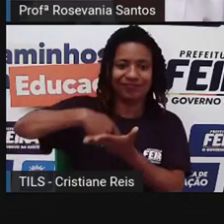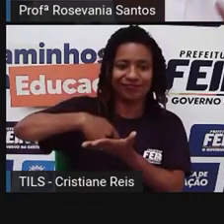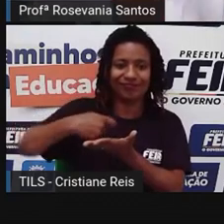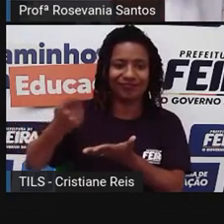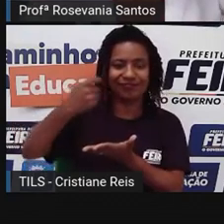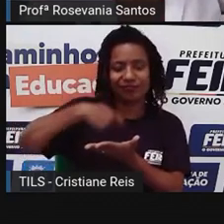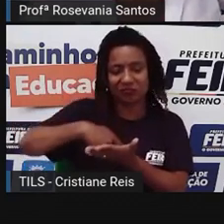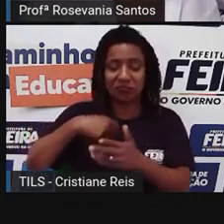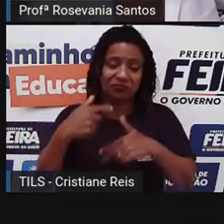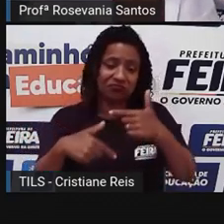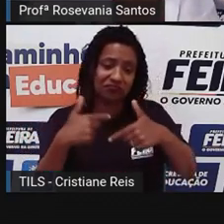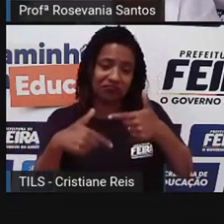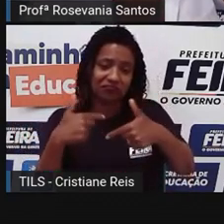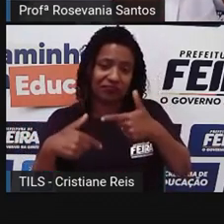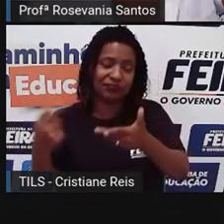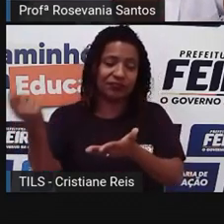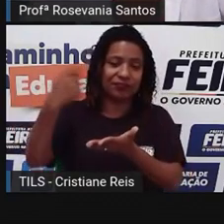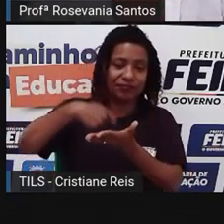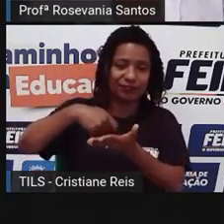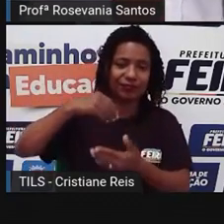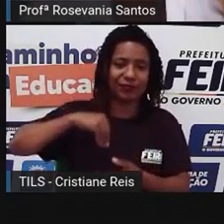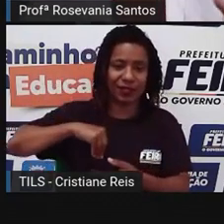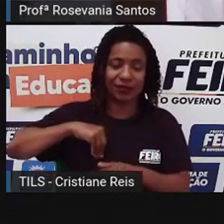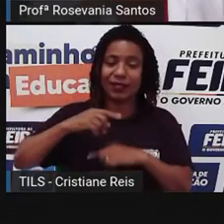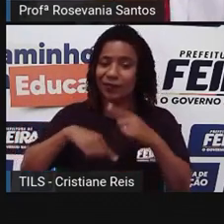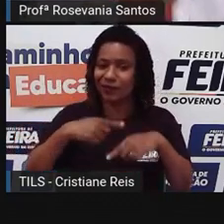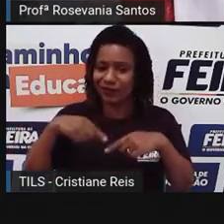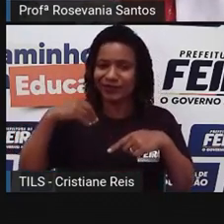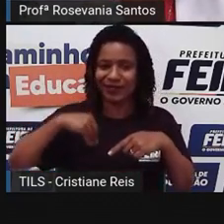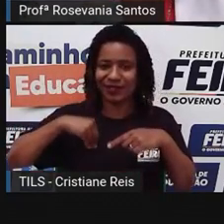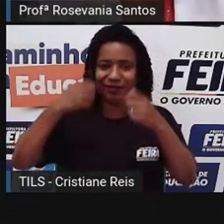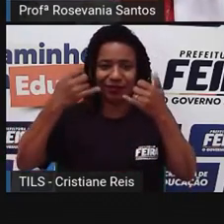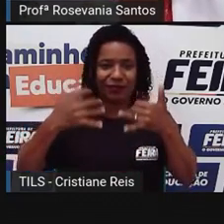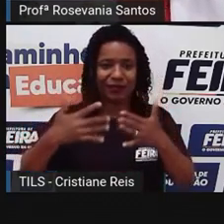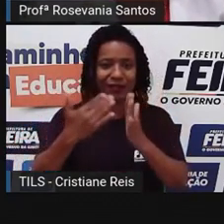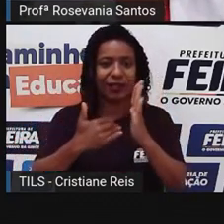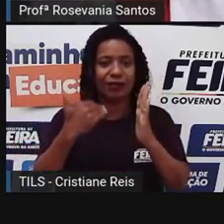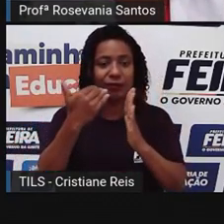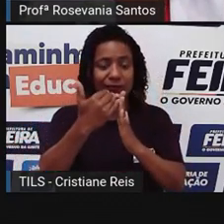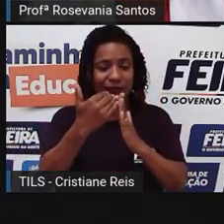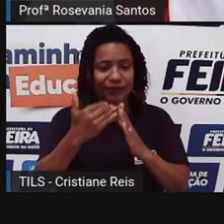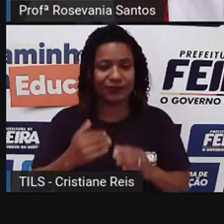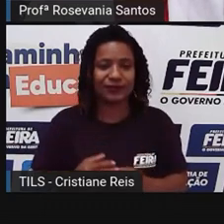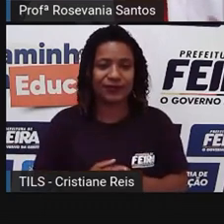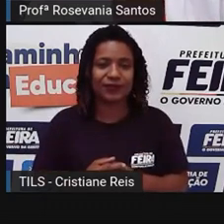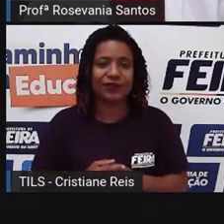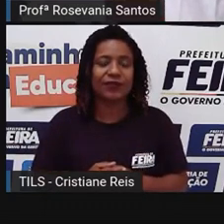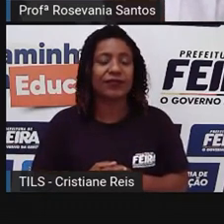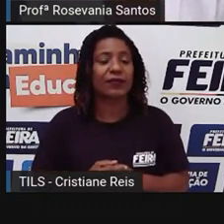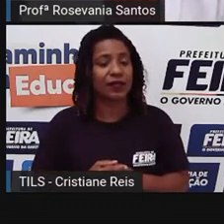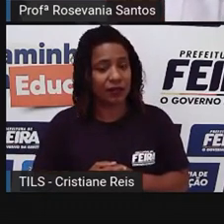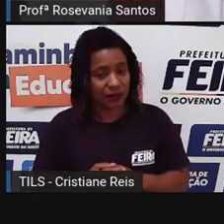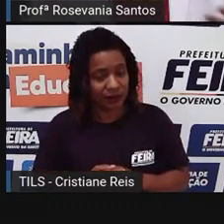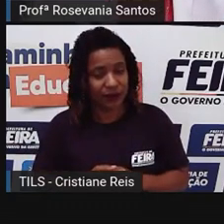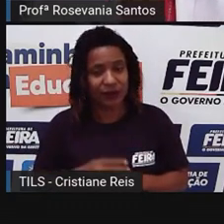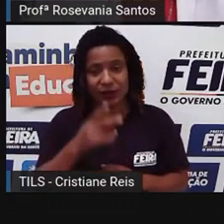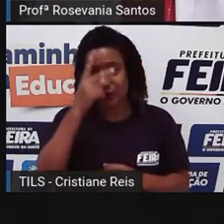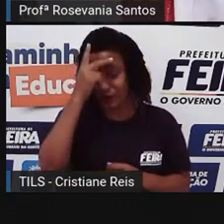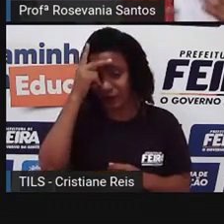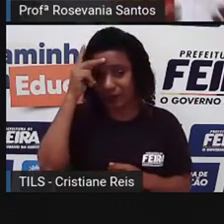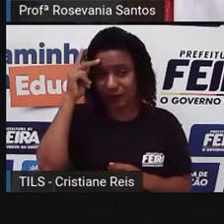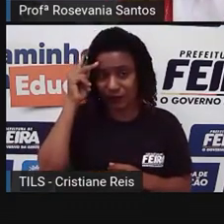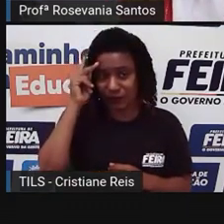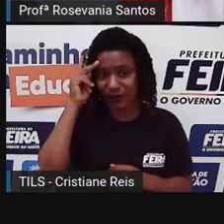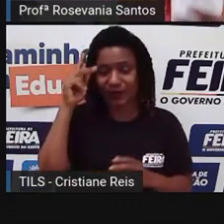ver falando um pouquinho, né, sobre a questão do salário mais adiante. Então os donos dos meios de produção são os proprietários e as